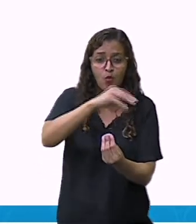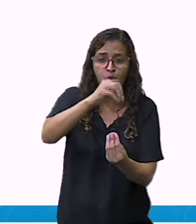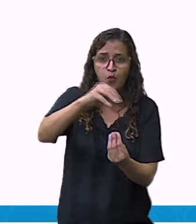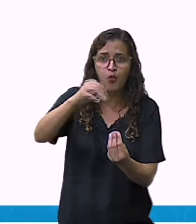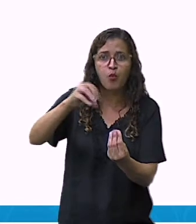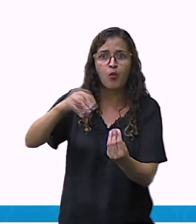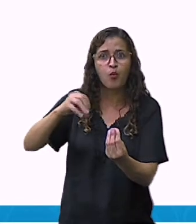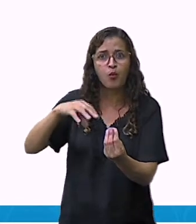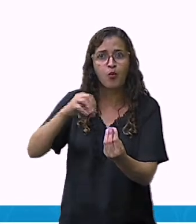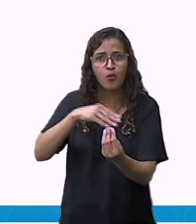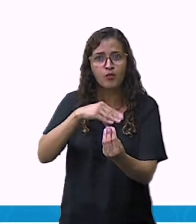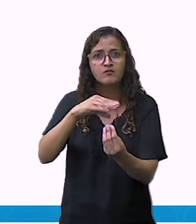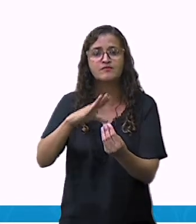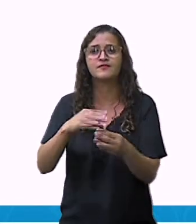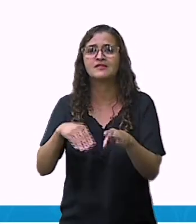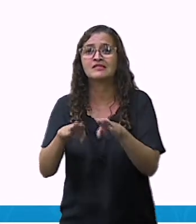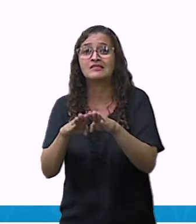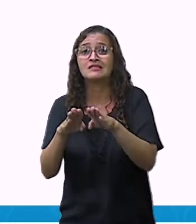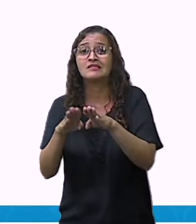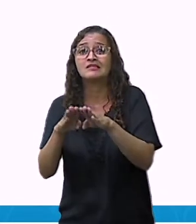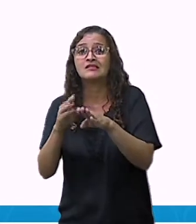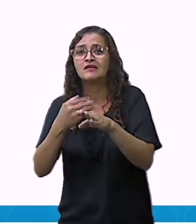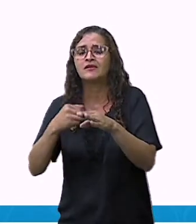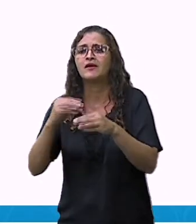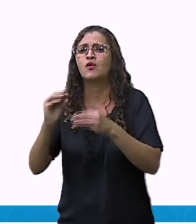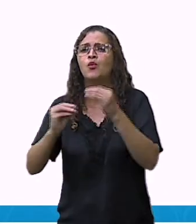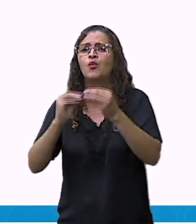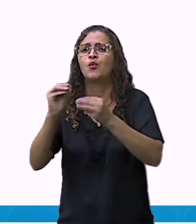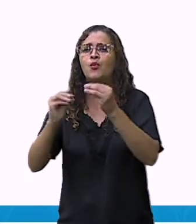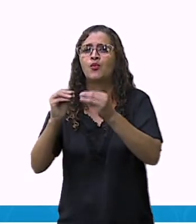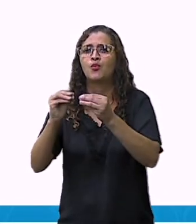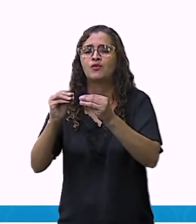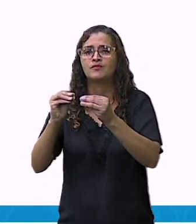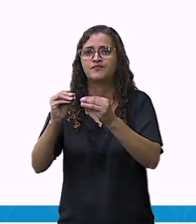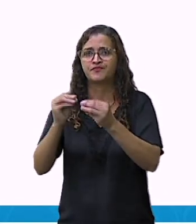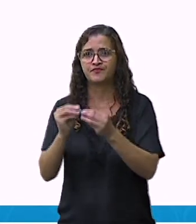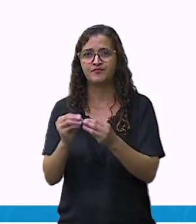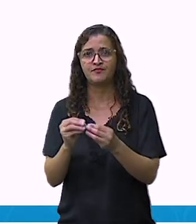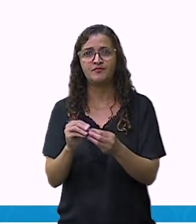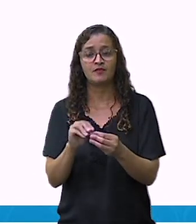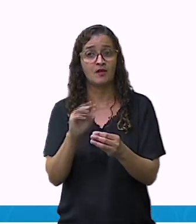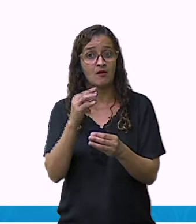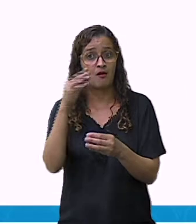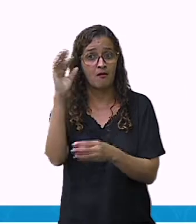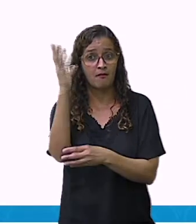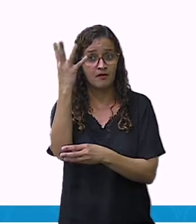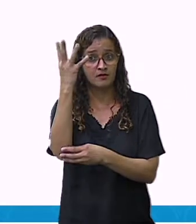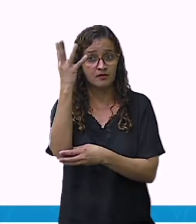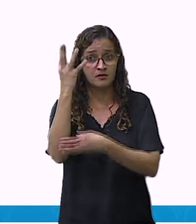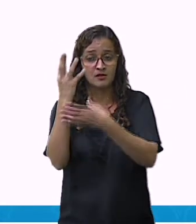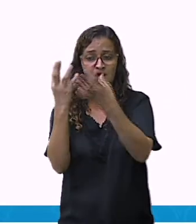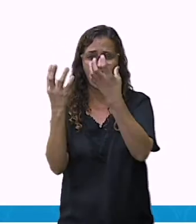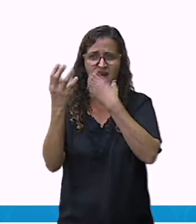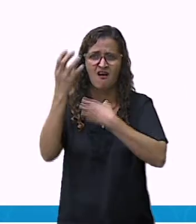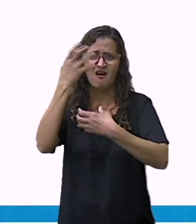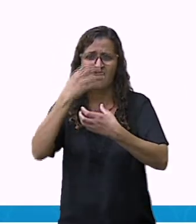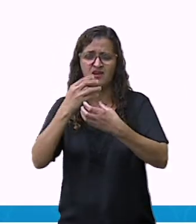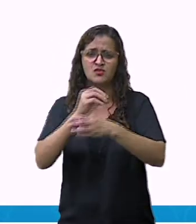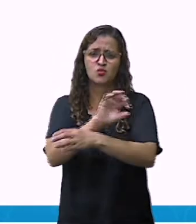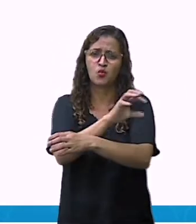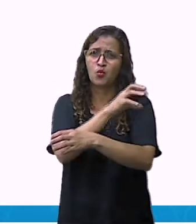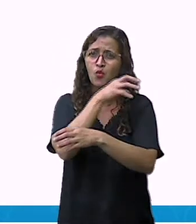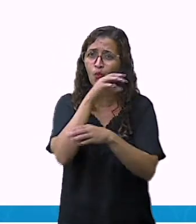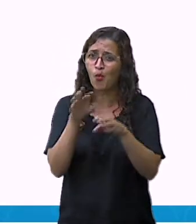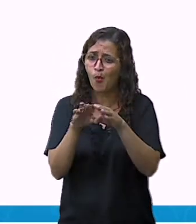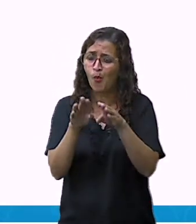Ajudam na decomposição de restos de plantas e animais. Uma vez que um animal